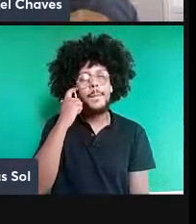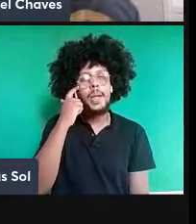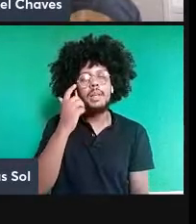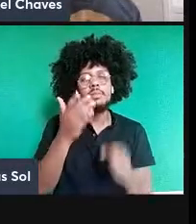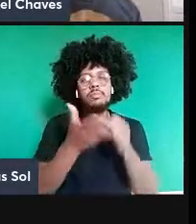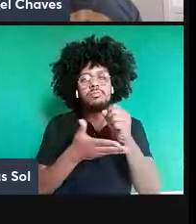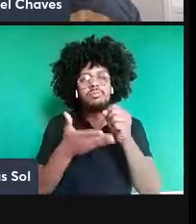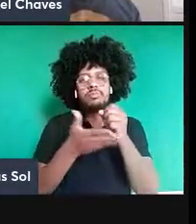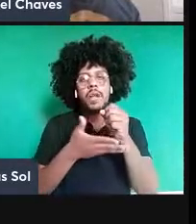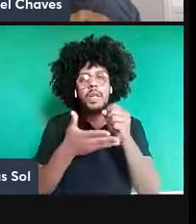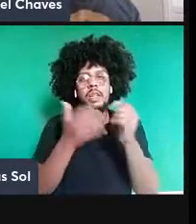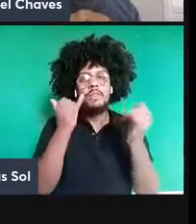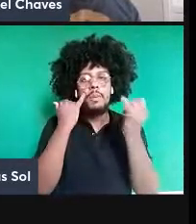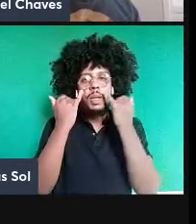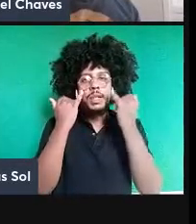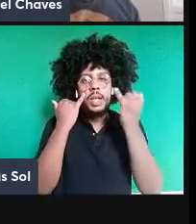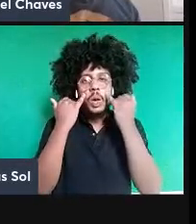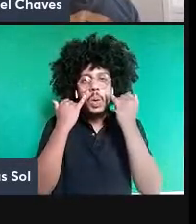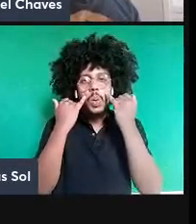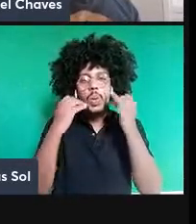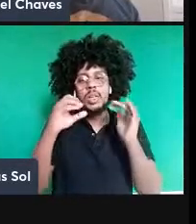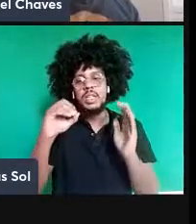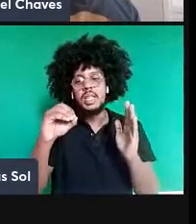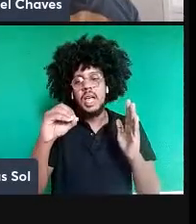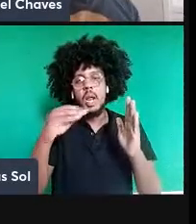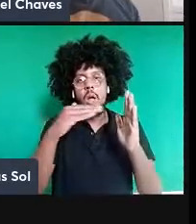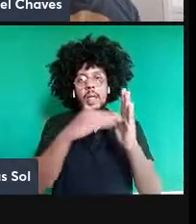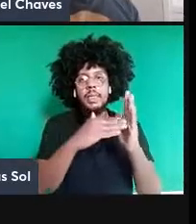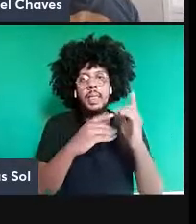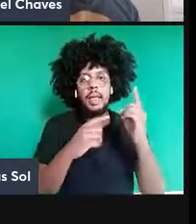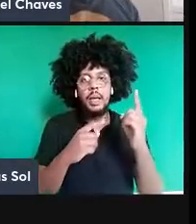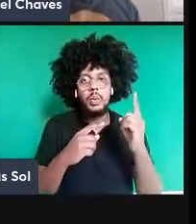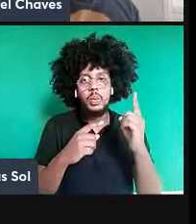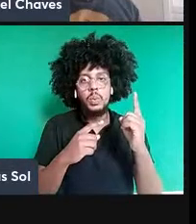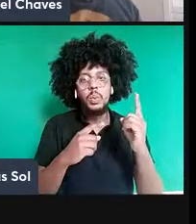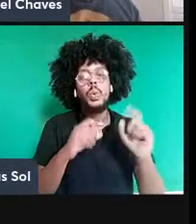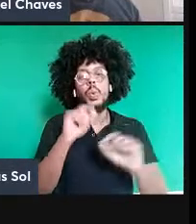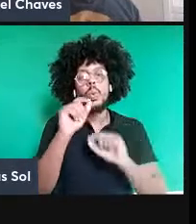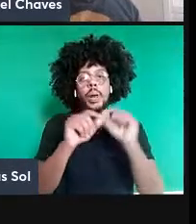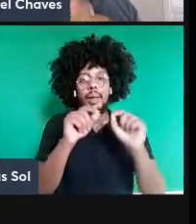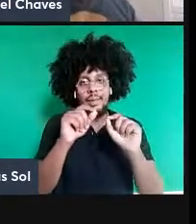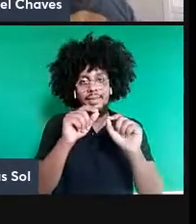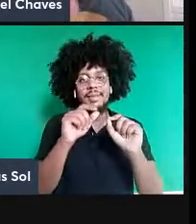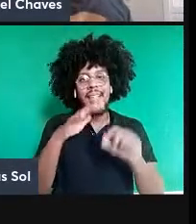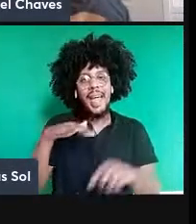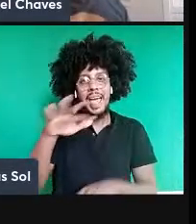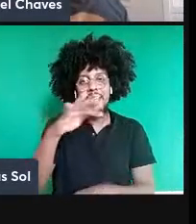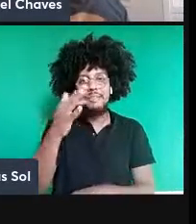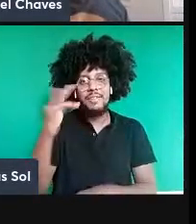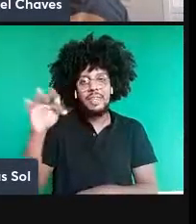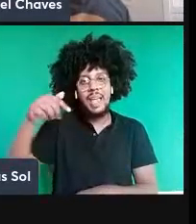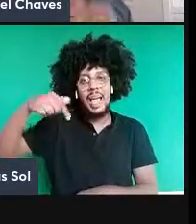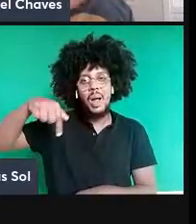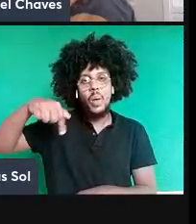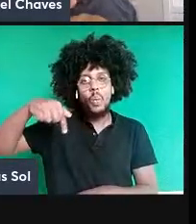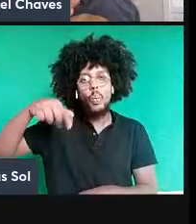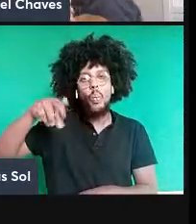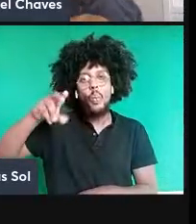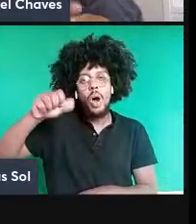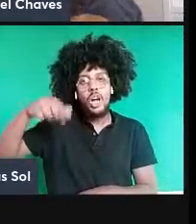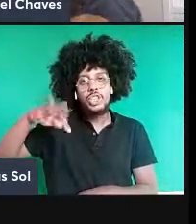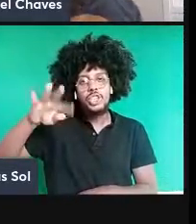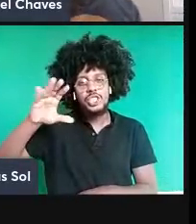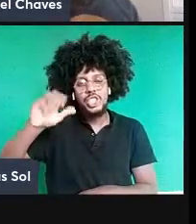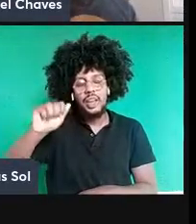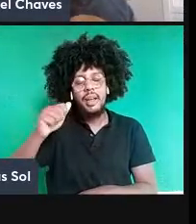No caso quântico, posso ter uma superposição dessas duas possibilidades. Então, um estado quântico, que é, vamos dizer assim, a